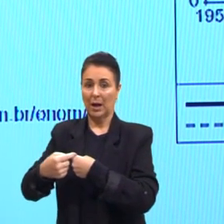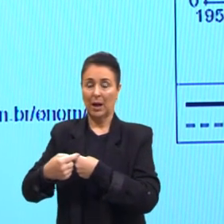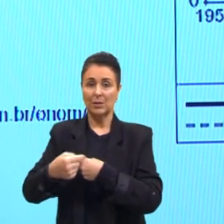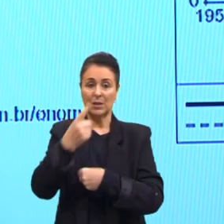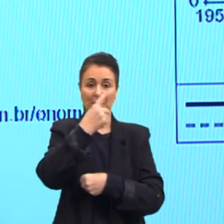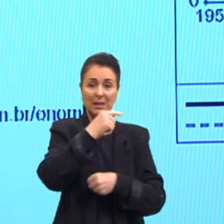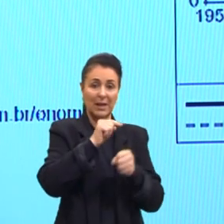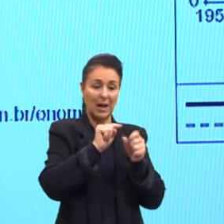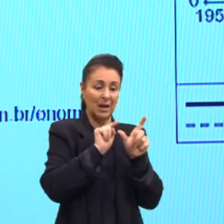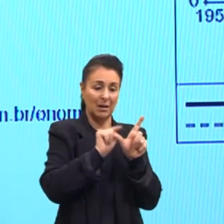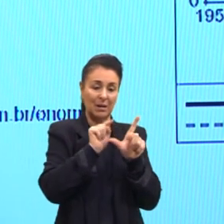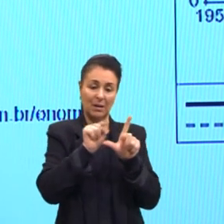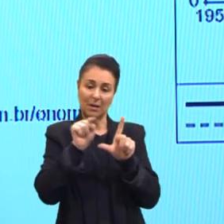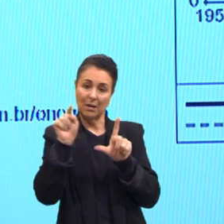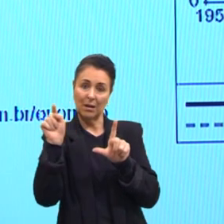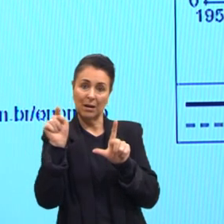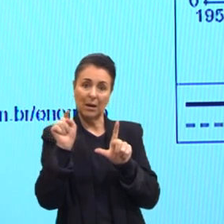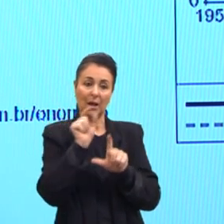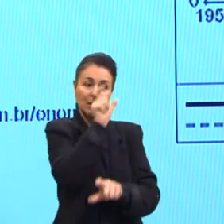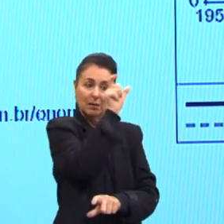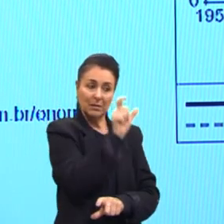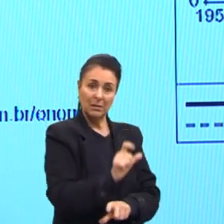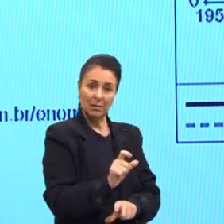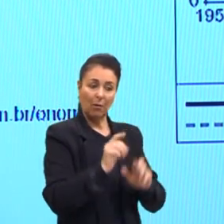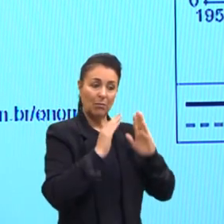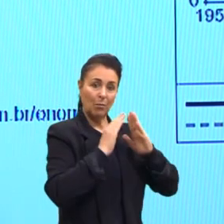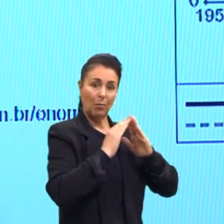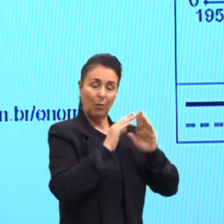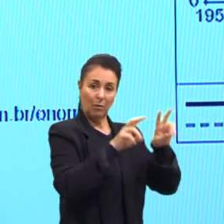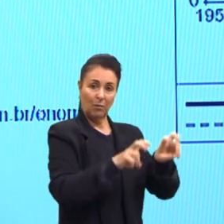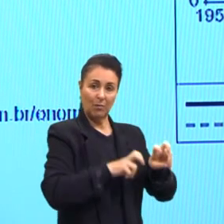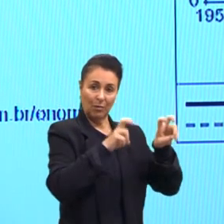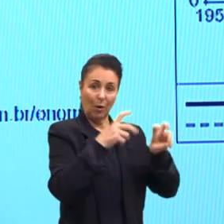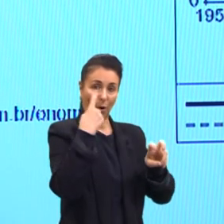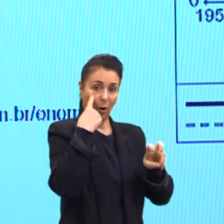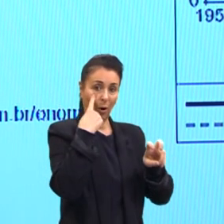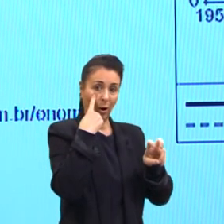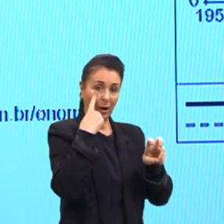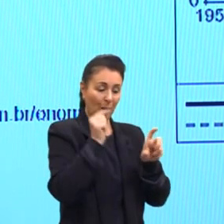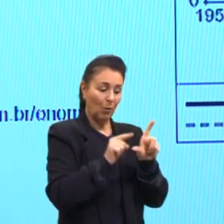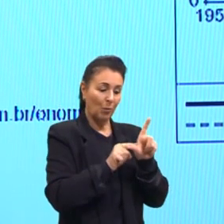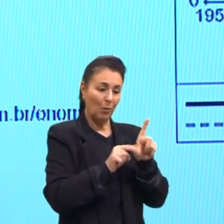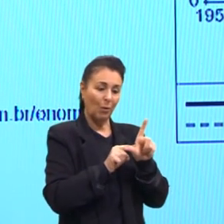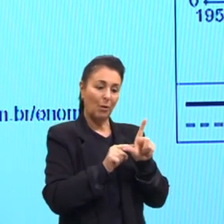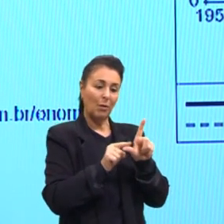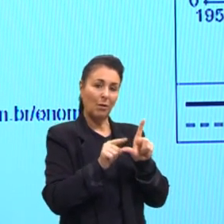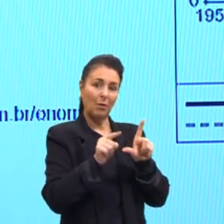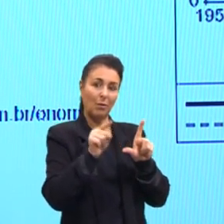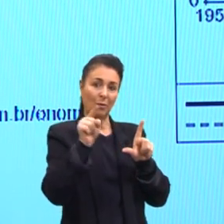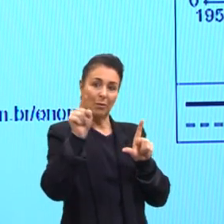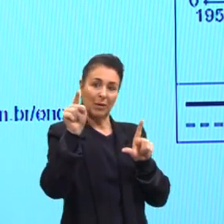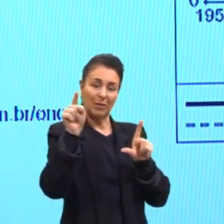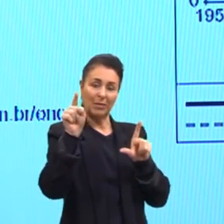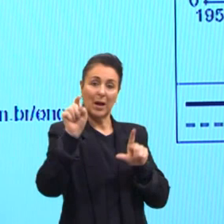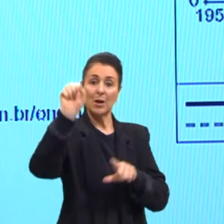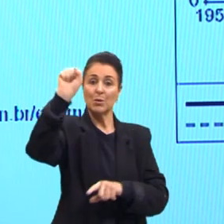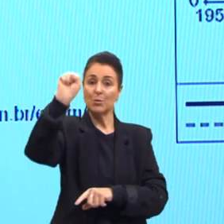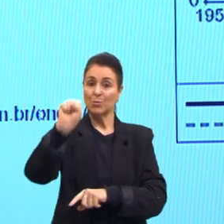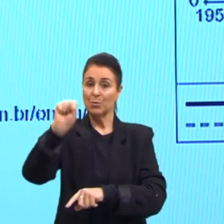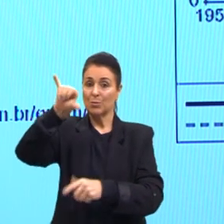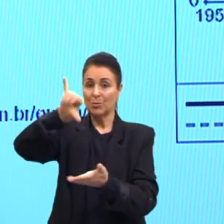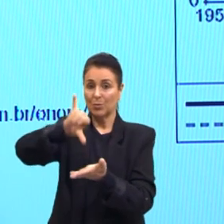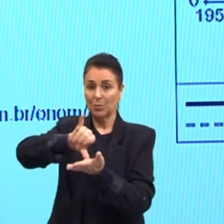Vejam como isso aumenta, olha aqui o Sudeste principalmente, vejam como a população urbana a um